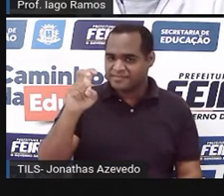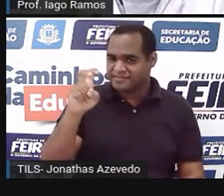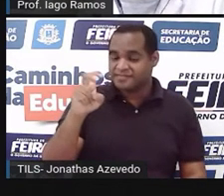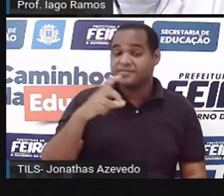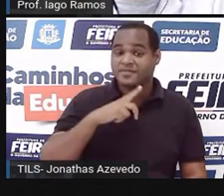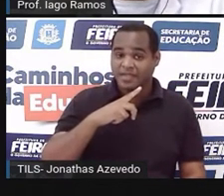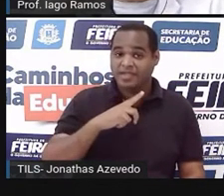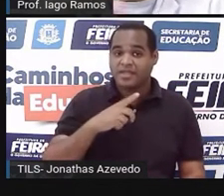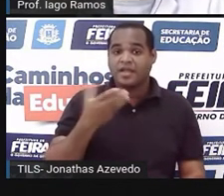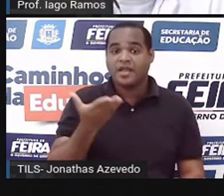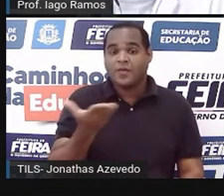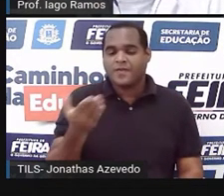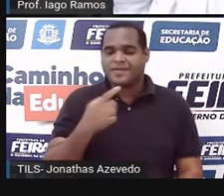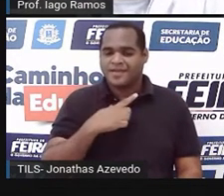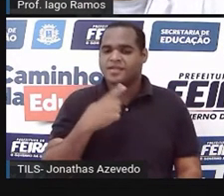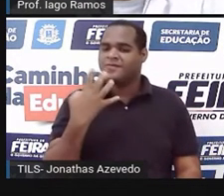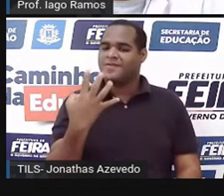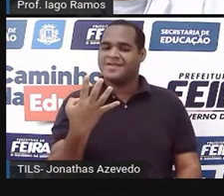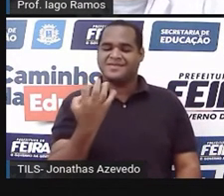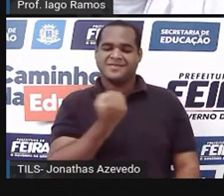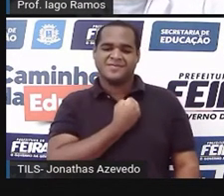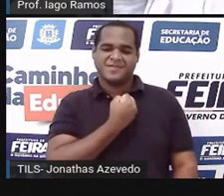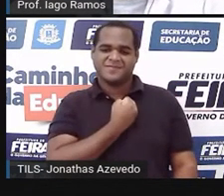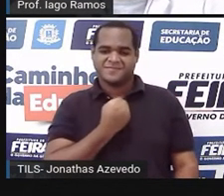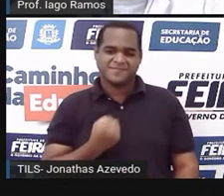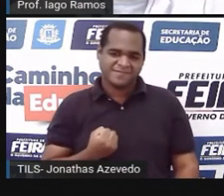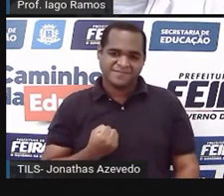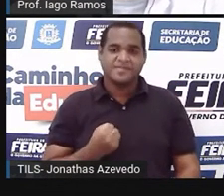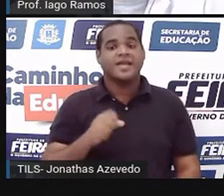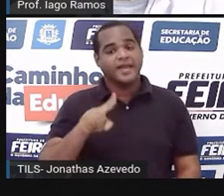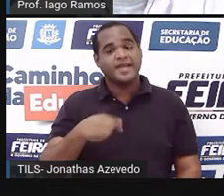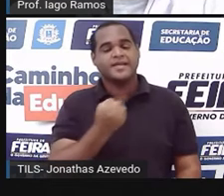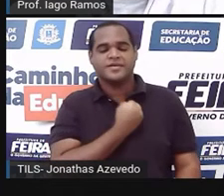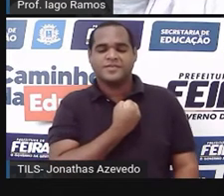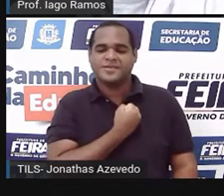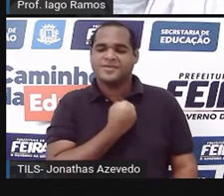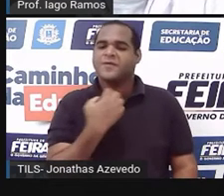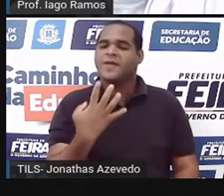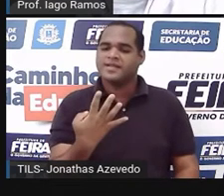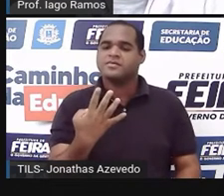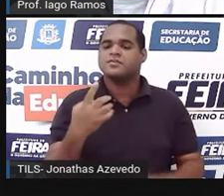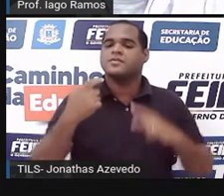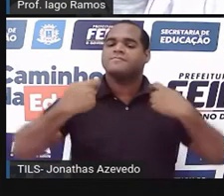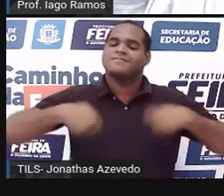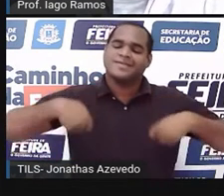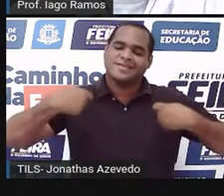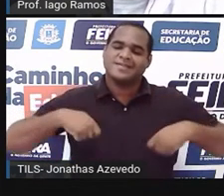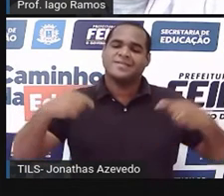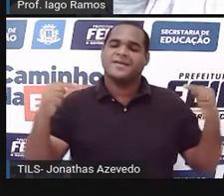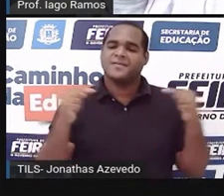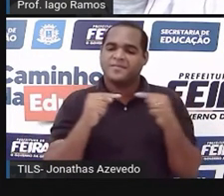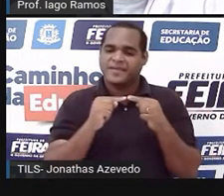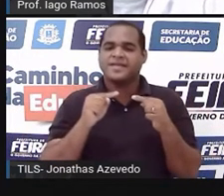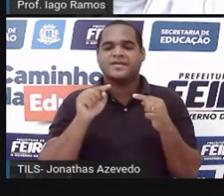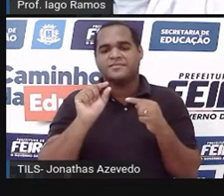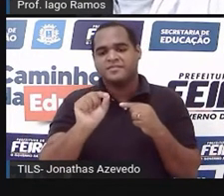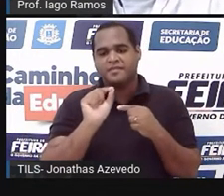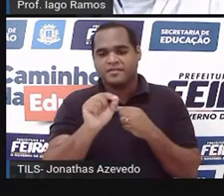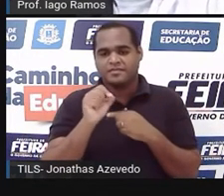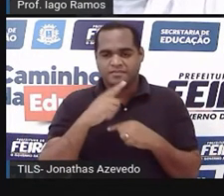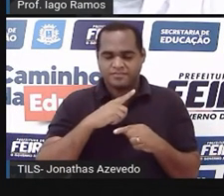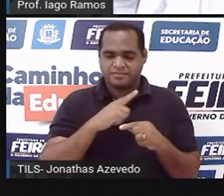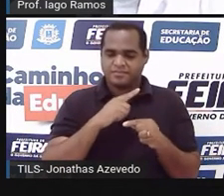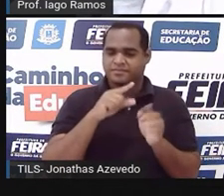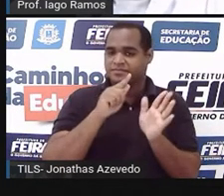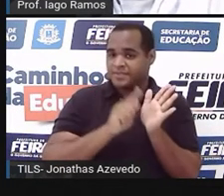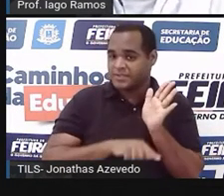Vamos testar agora com o lado 4. E esse lado 4, ele precisa ser menor do que a